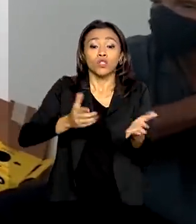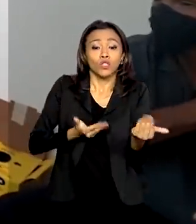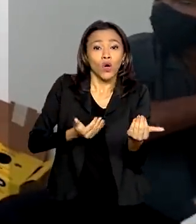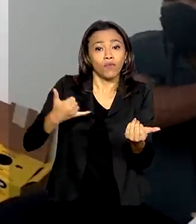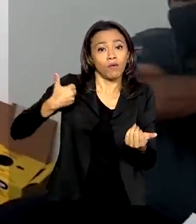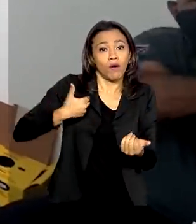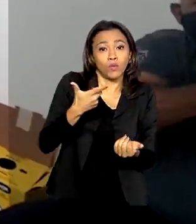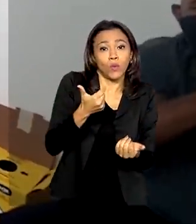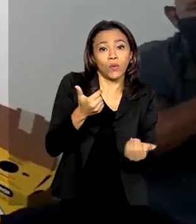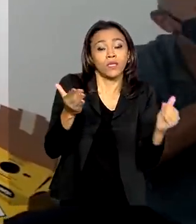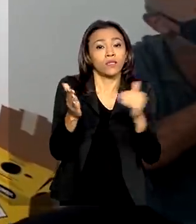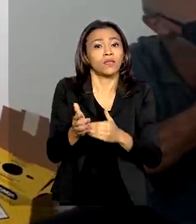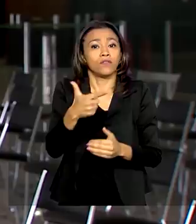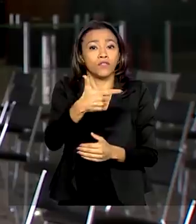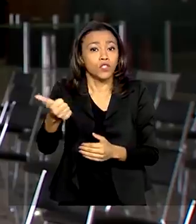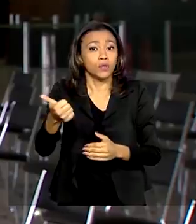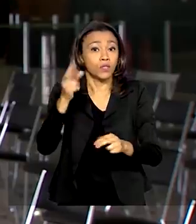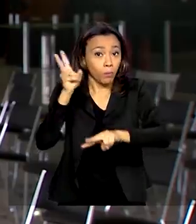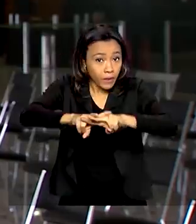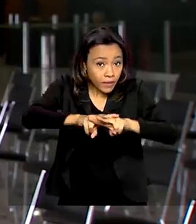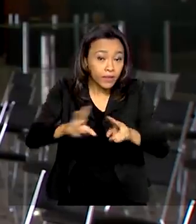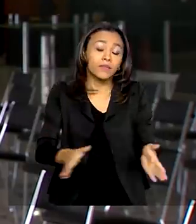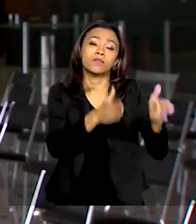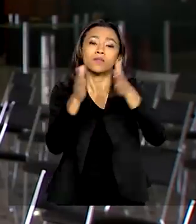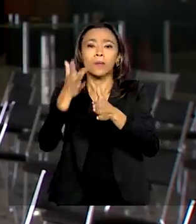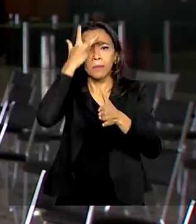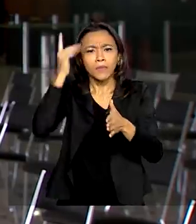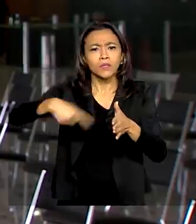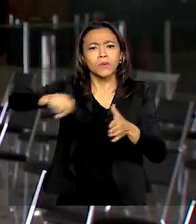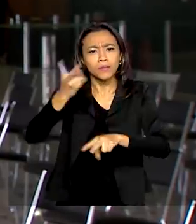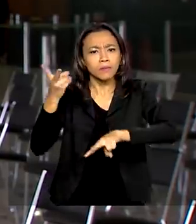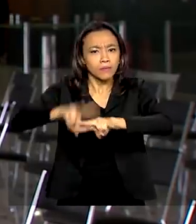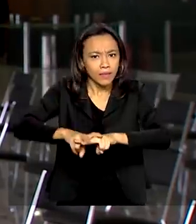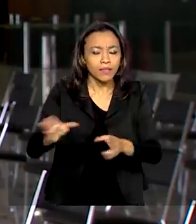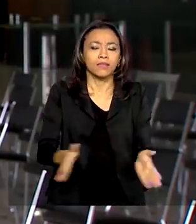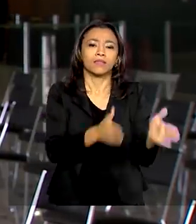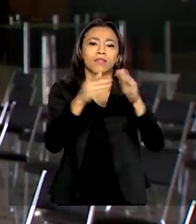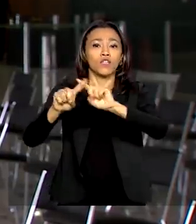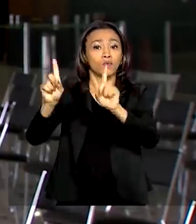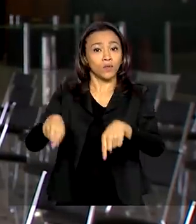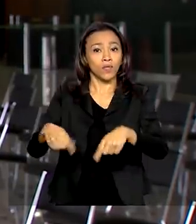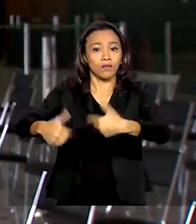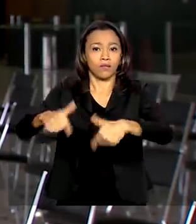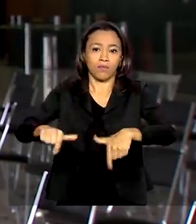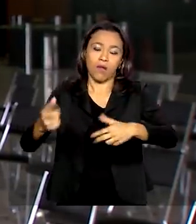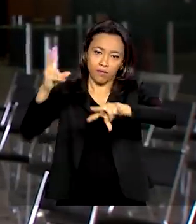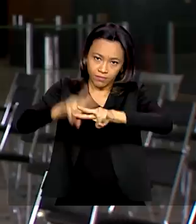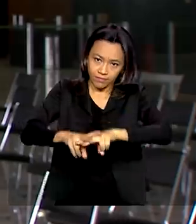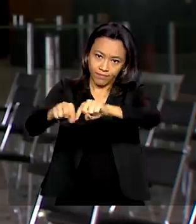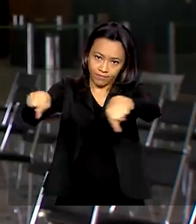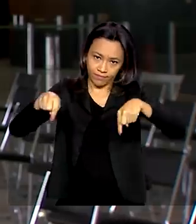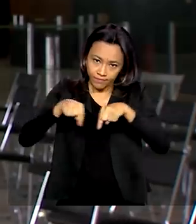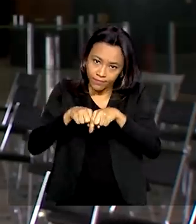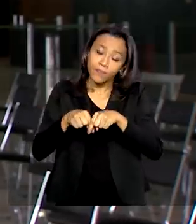anos sob medidas socioeducativas, população privada de liberdade e funcionários do sistema prisional. A